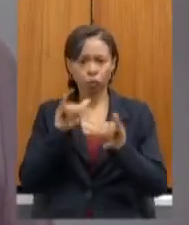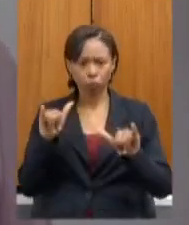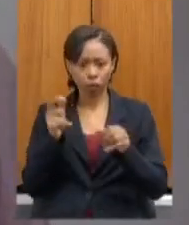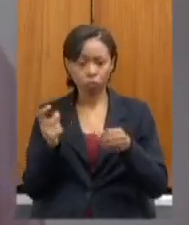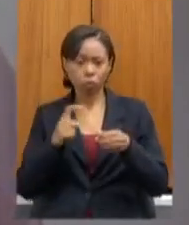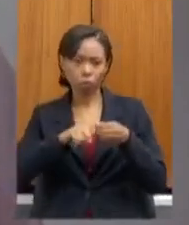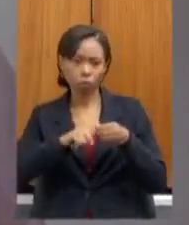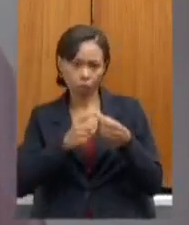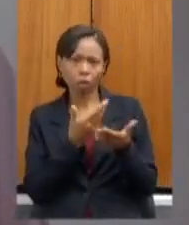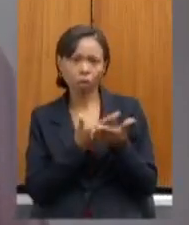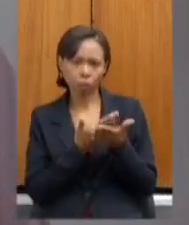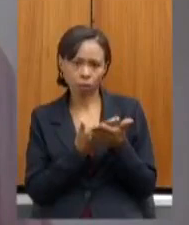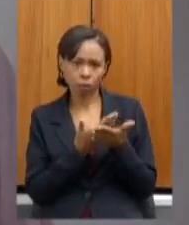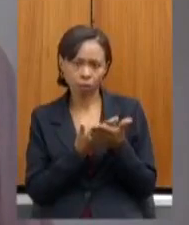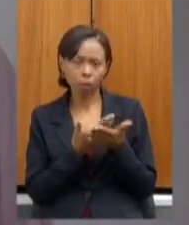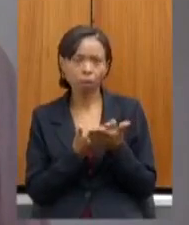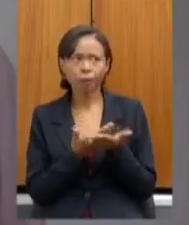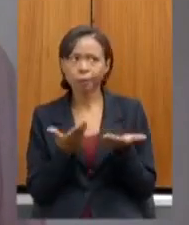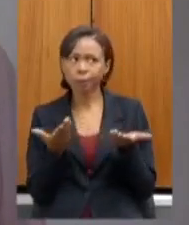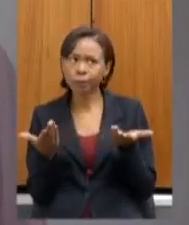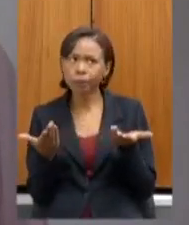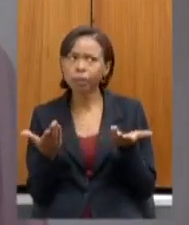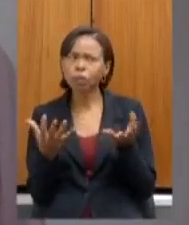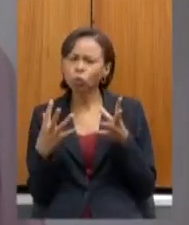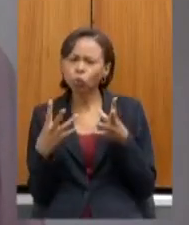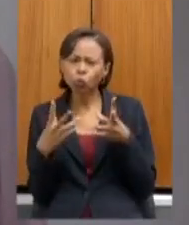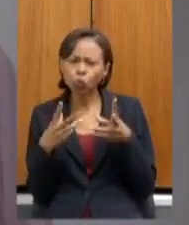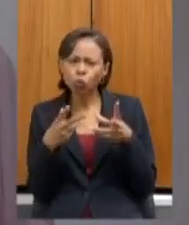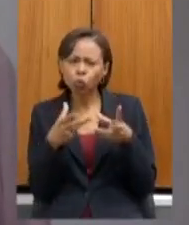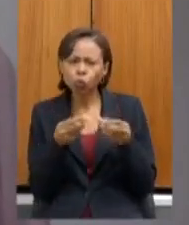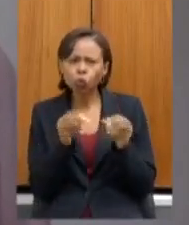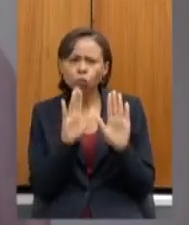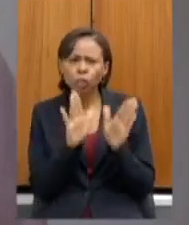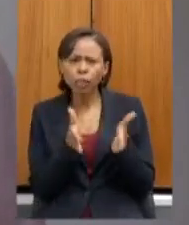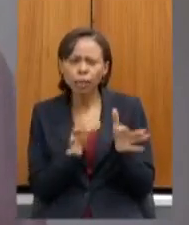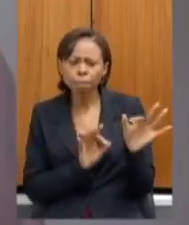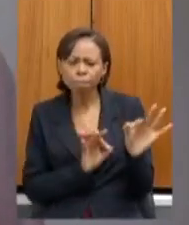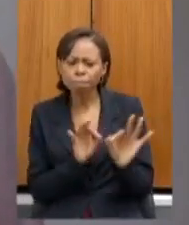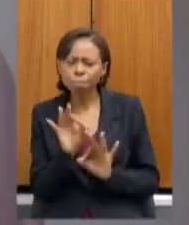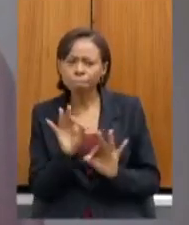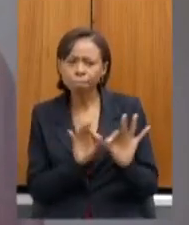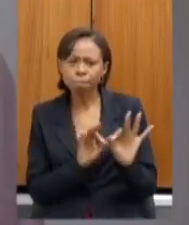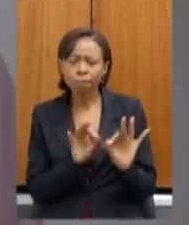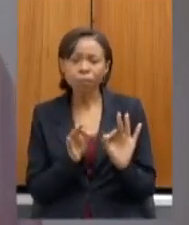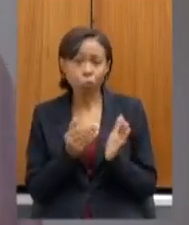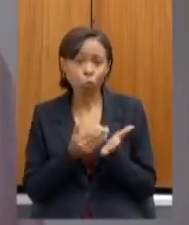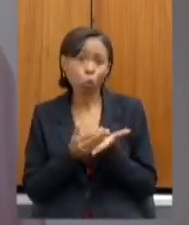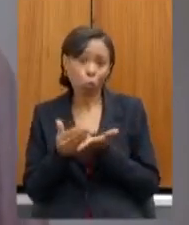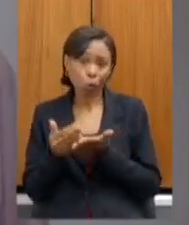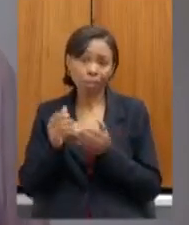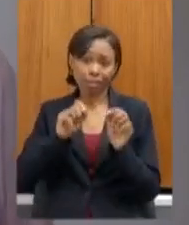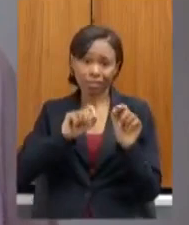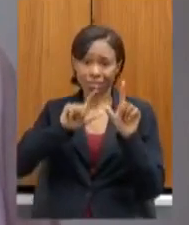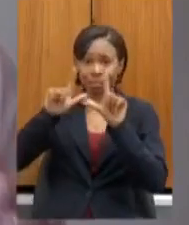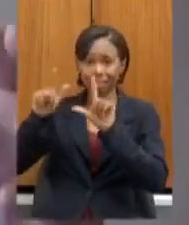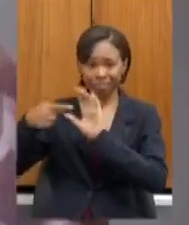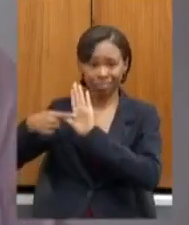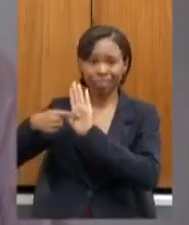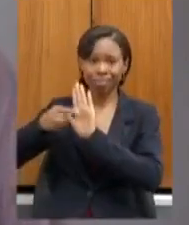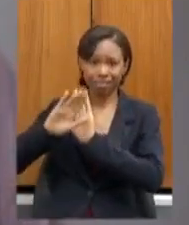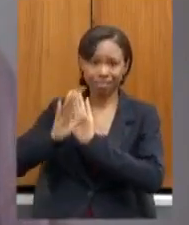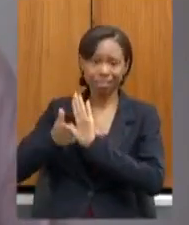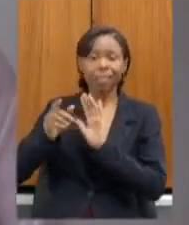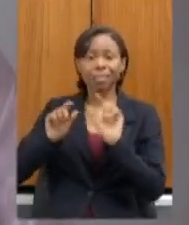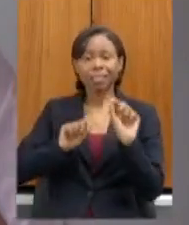estava tudo bastante organizado como eu disse no início da minha apresentação realizamos as transferências